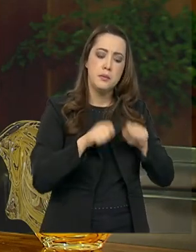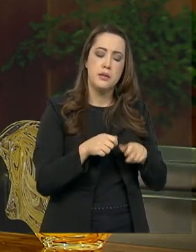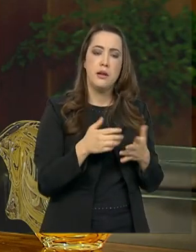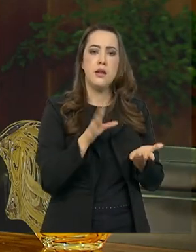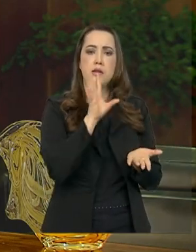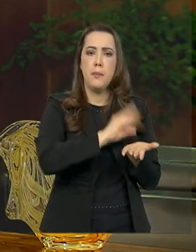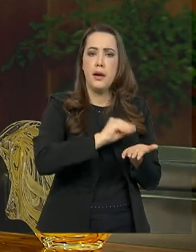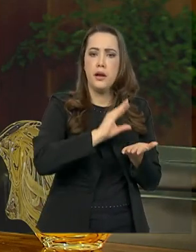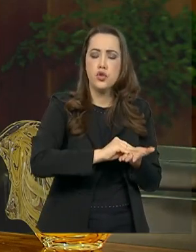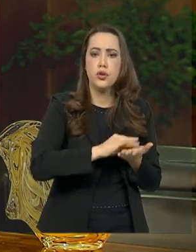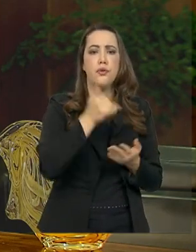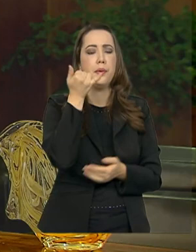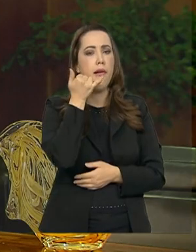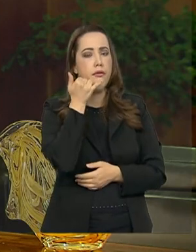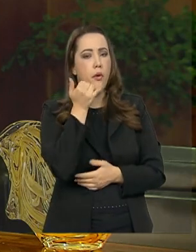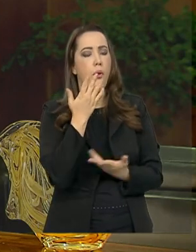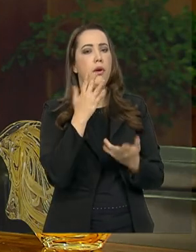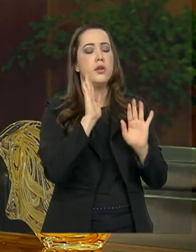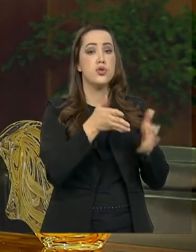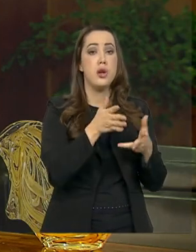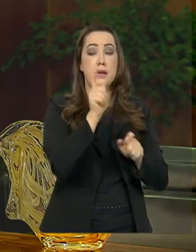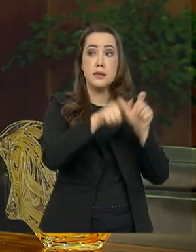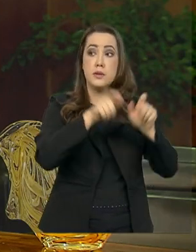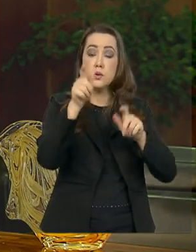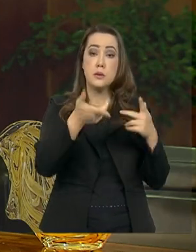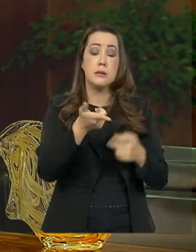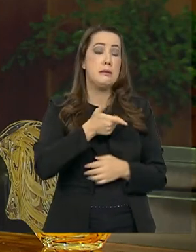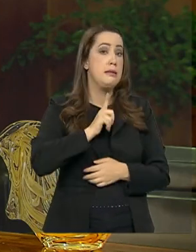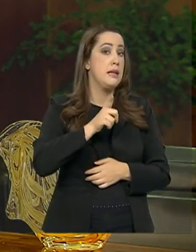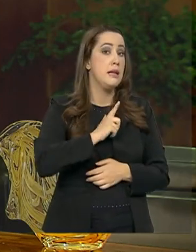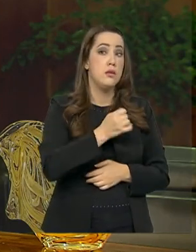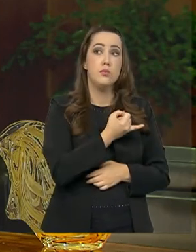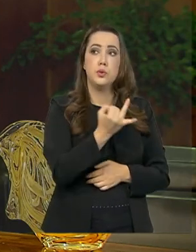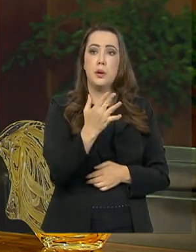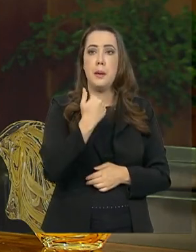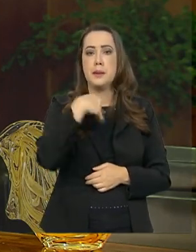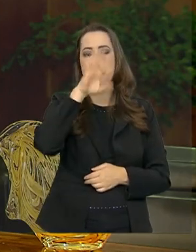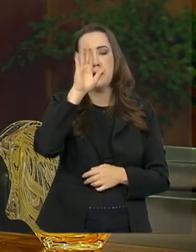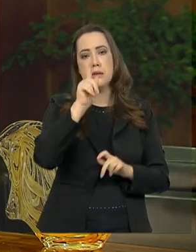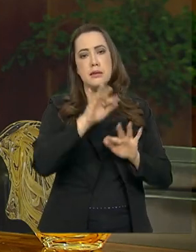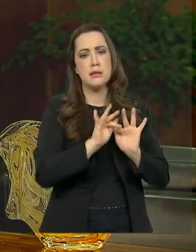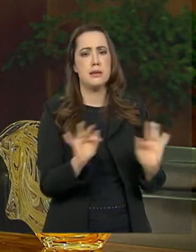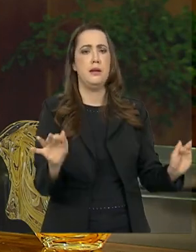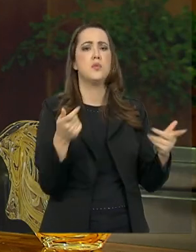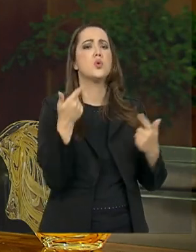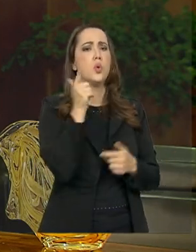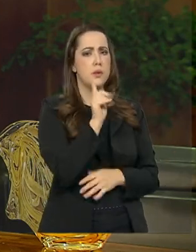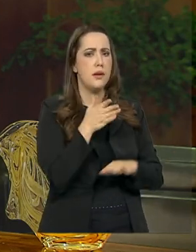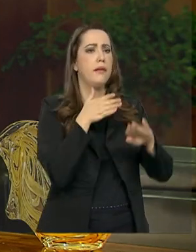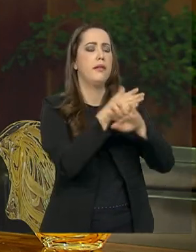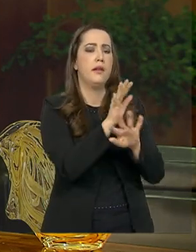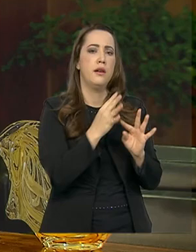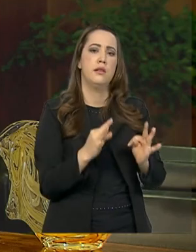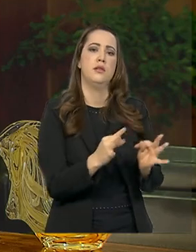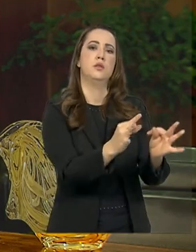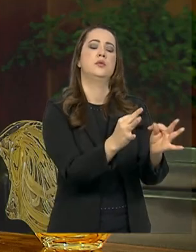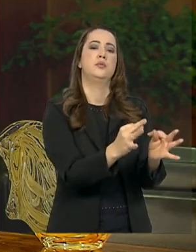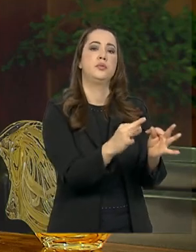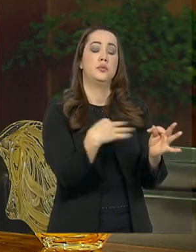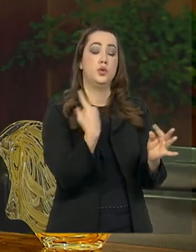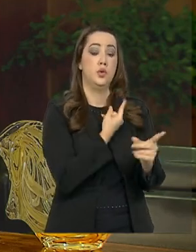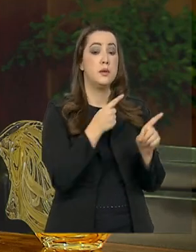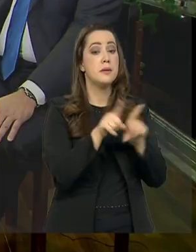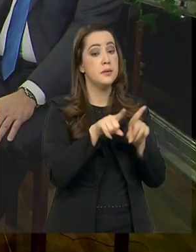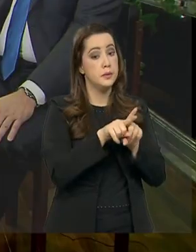aplicativos, por telefone. As pessoas já têm tido... Mesmo as pessoas mais simples têm tido acesso à tecnologia. Então, nós também